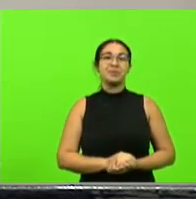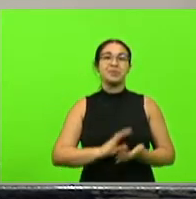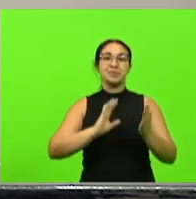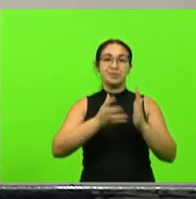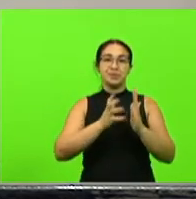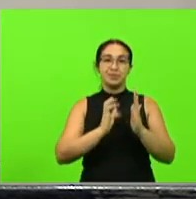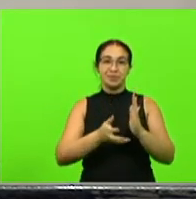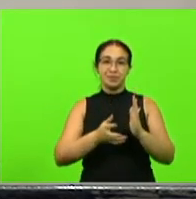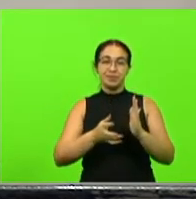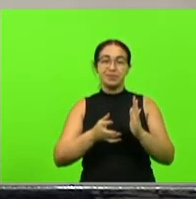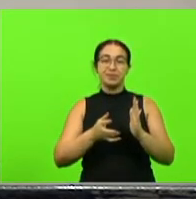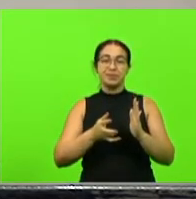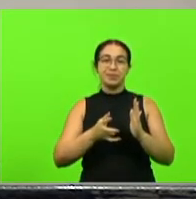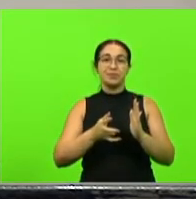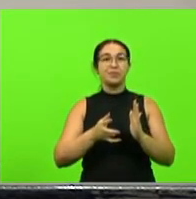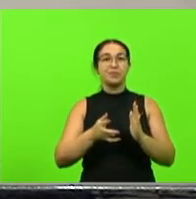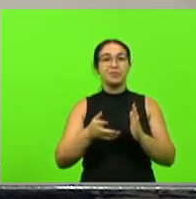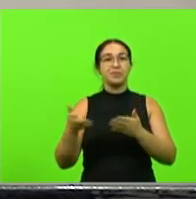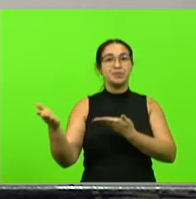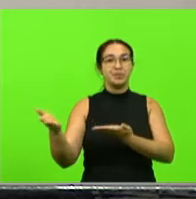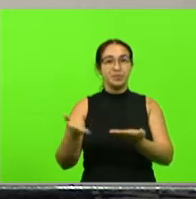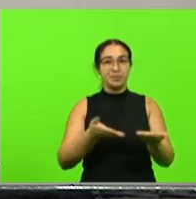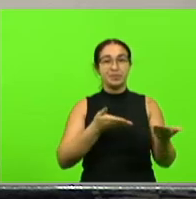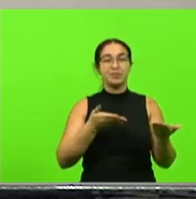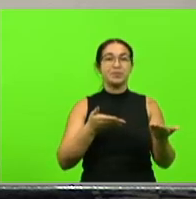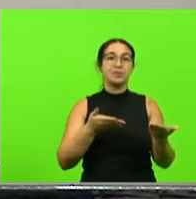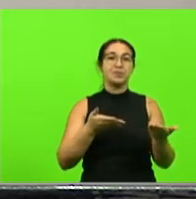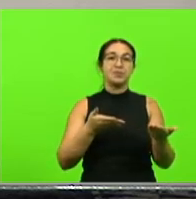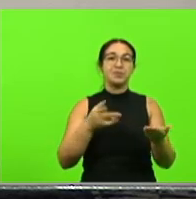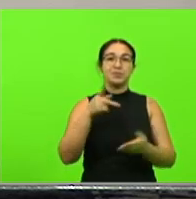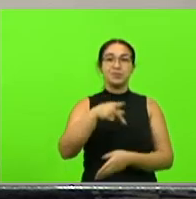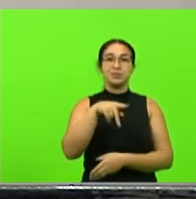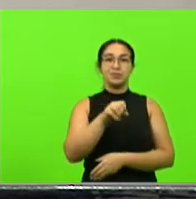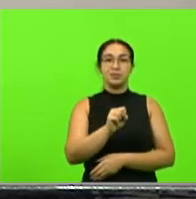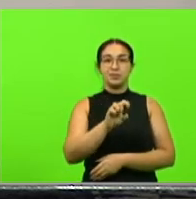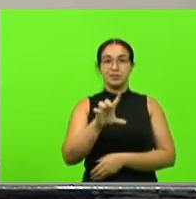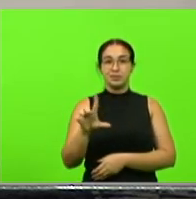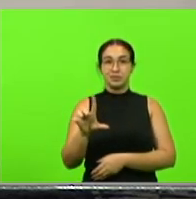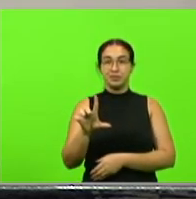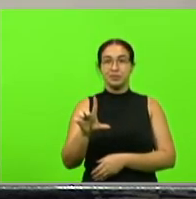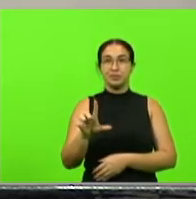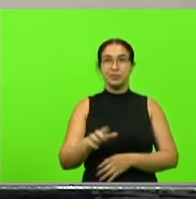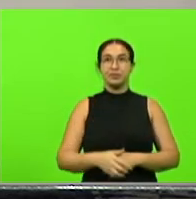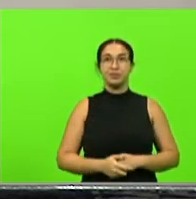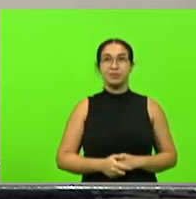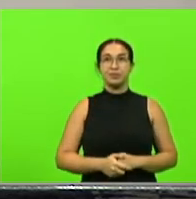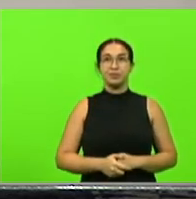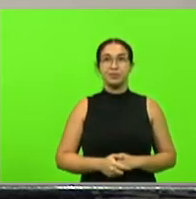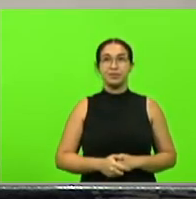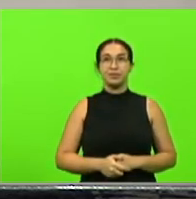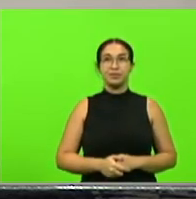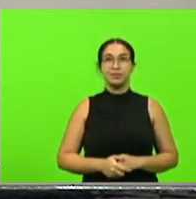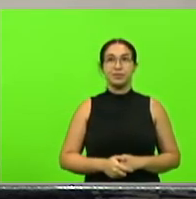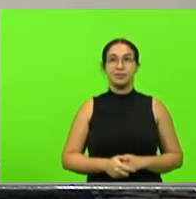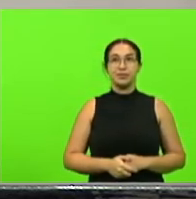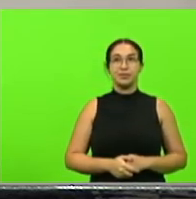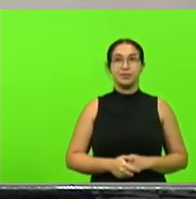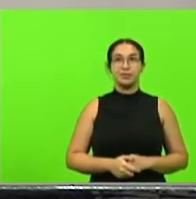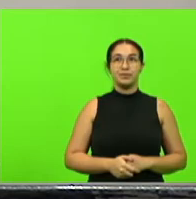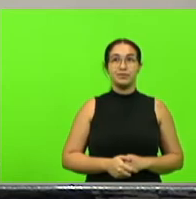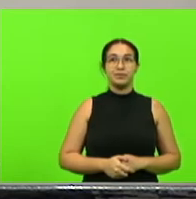políticos o próximo horário pertence ao PSL próximo horário